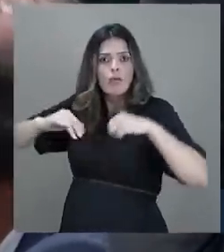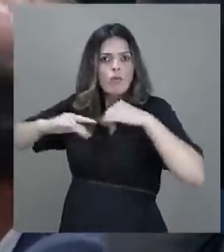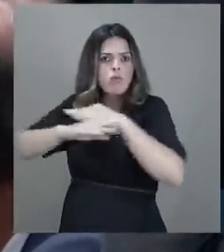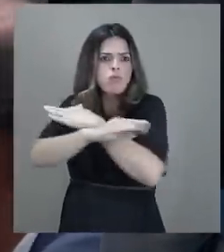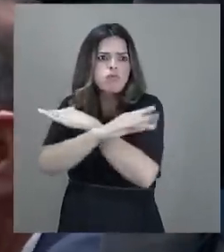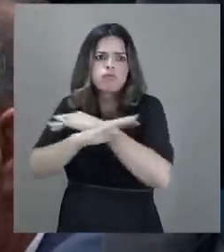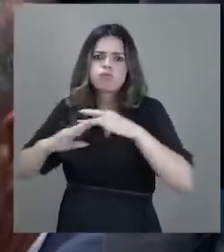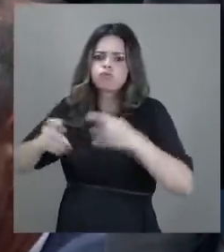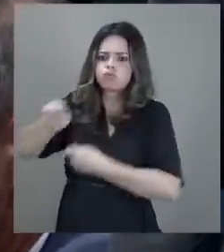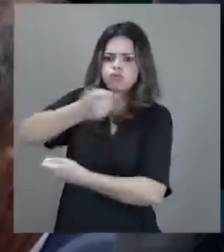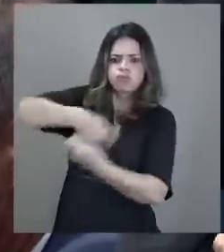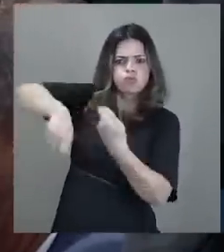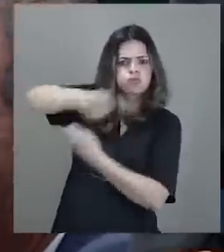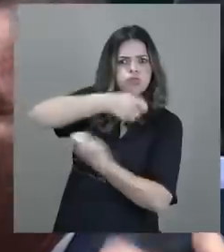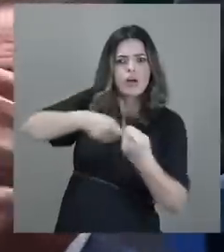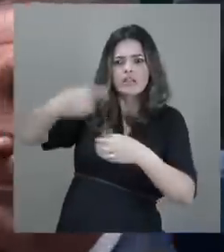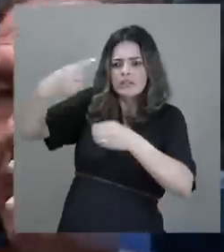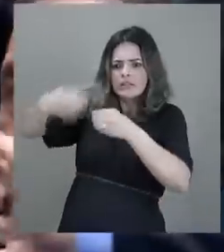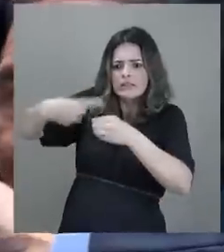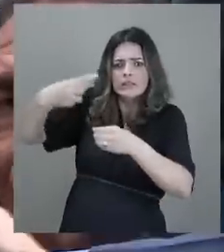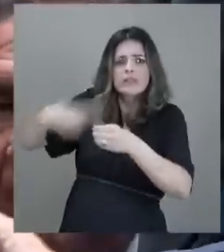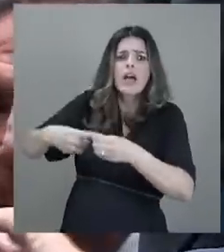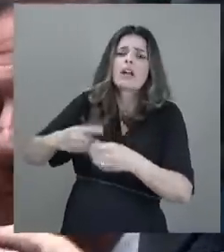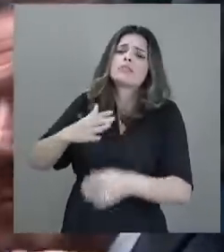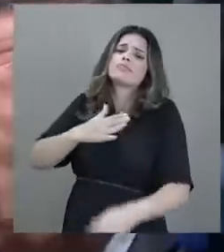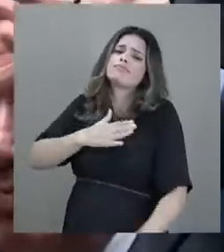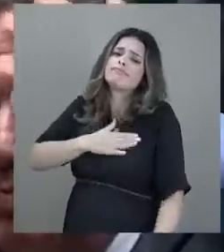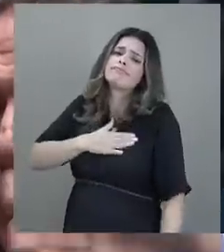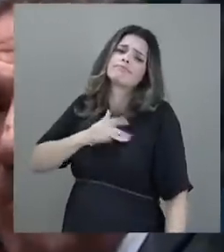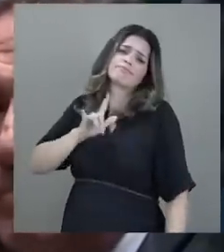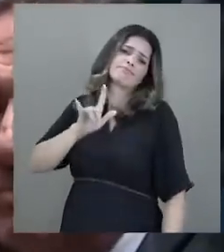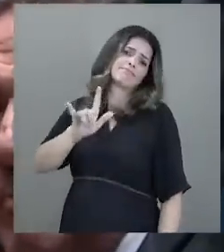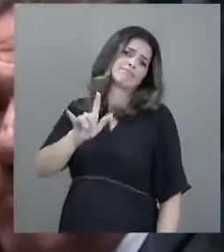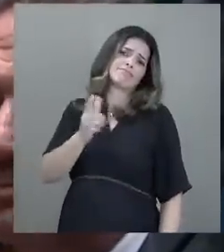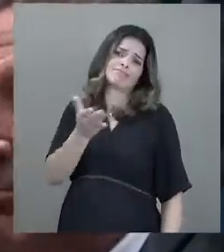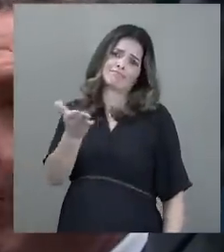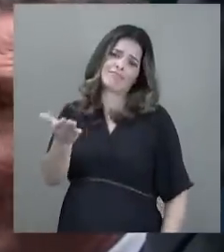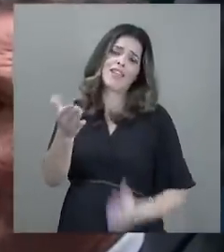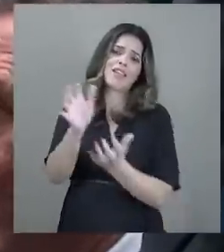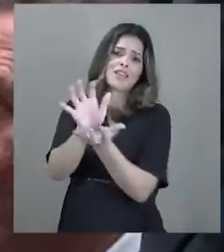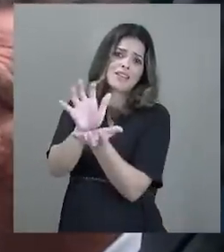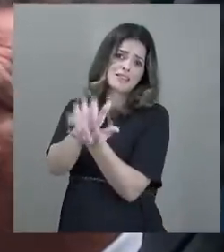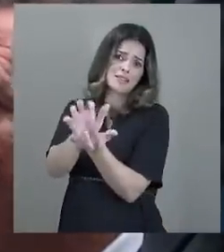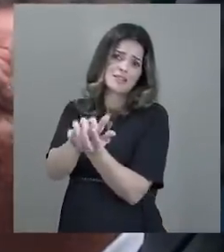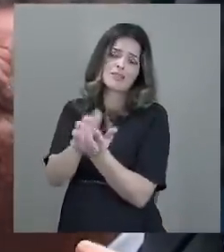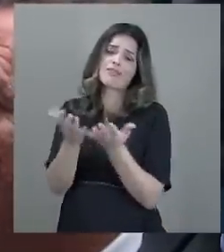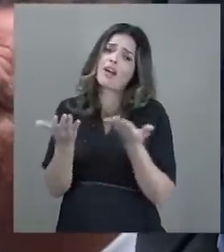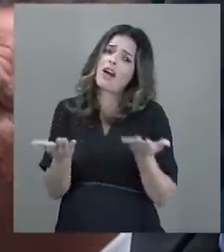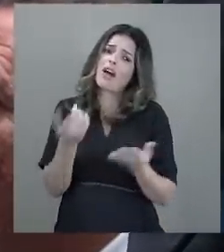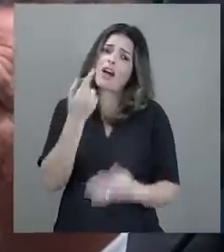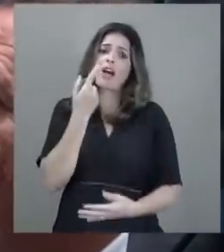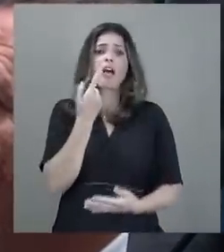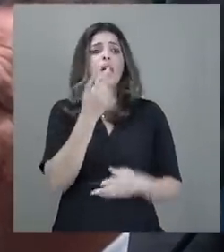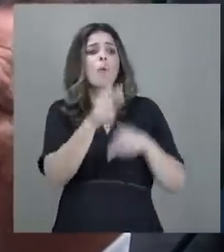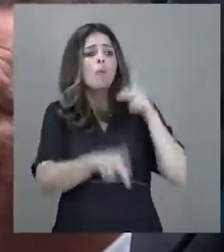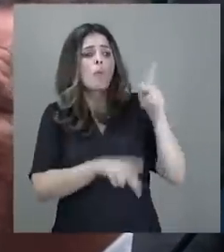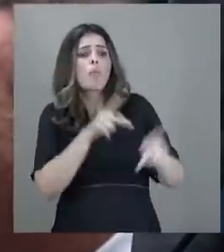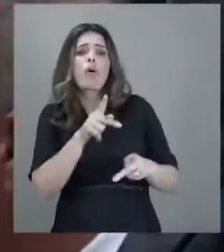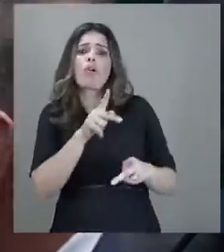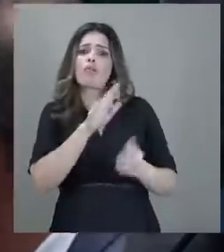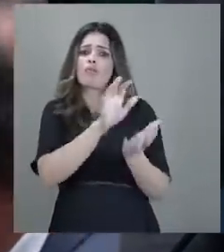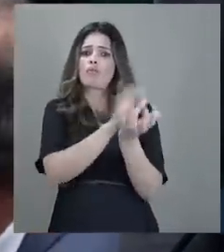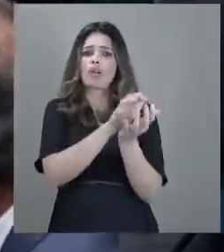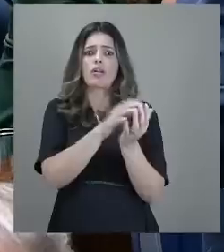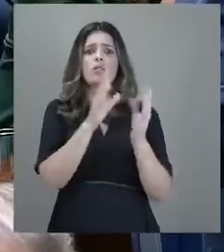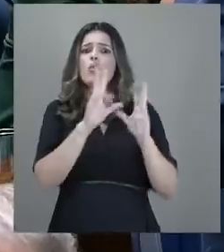desse país, de uma cidade tão querida por tantos de nós. Olha, o povo pernambucano e o povo recifense não